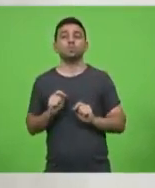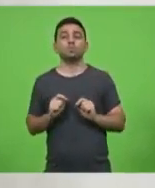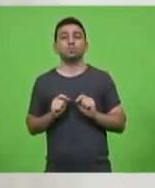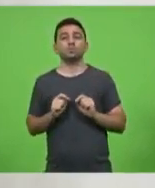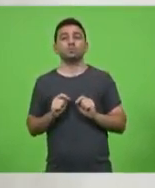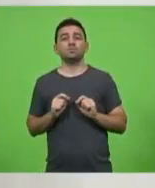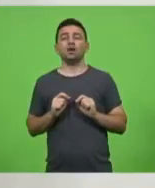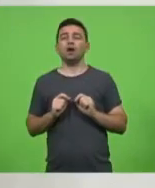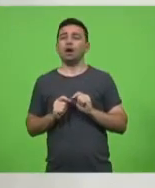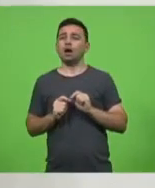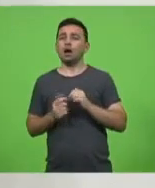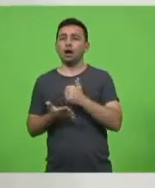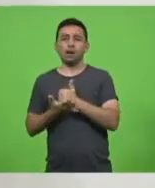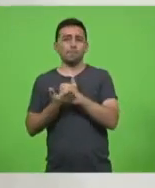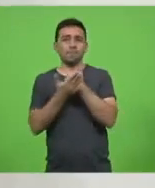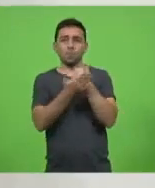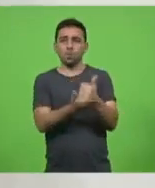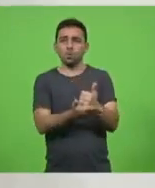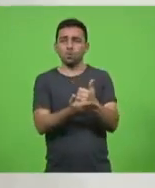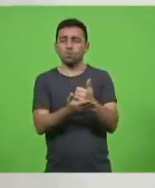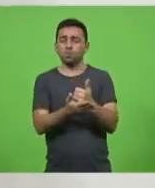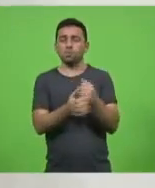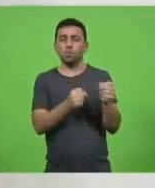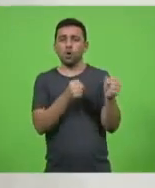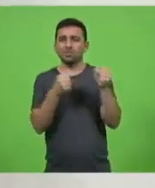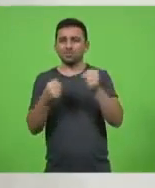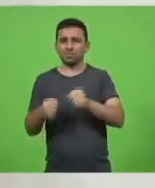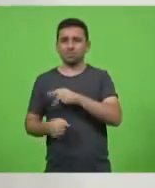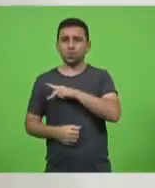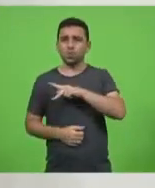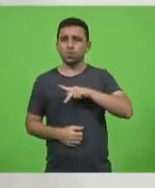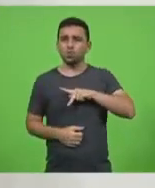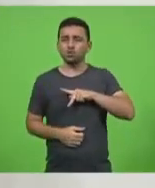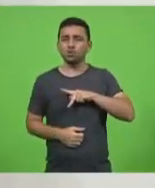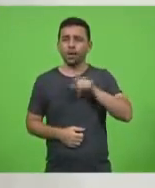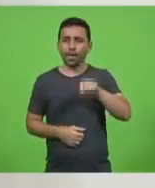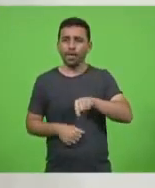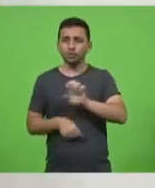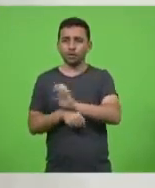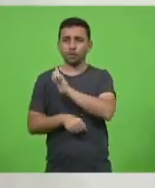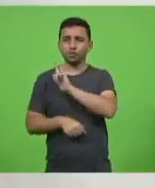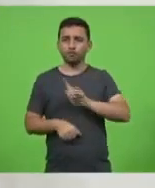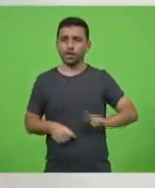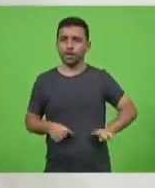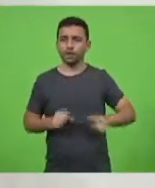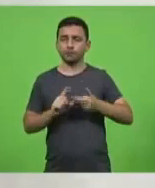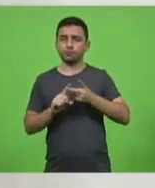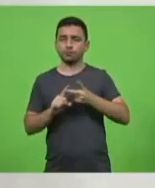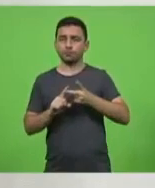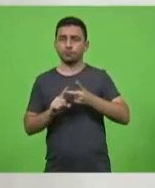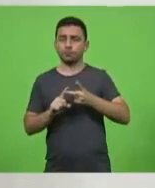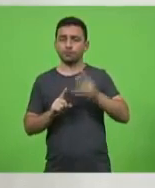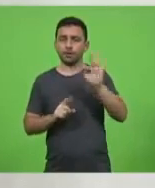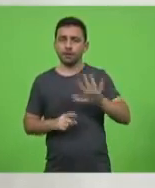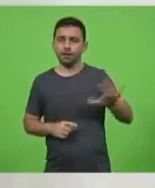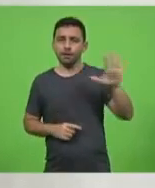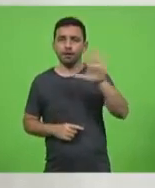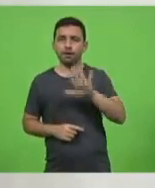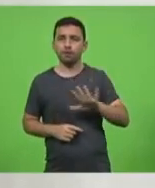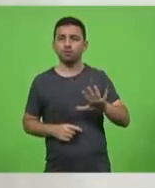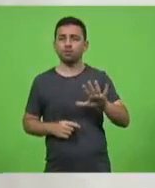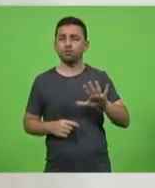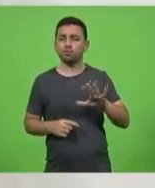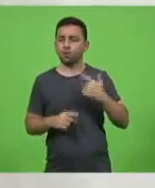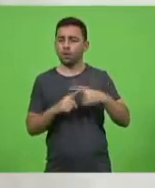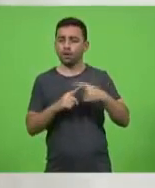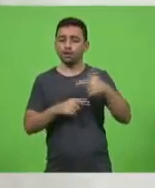contribuição do poder público, ou seja, do Estado, da União, porque esta atividade ou